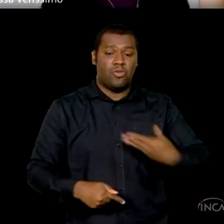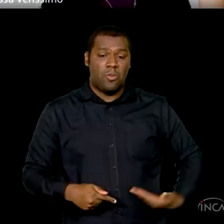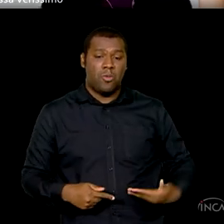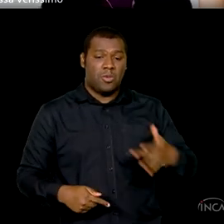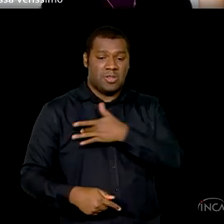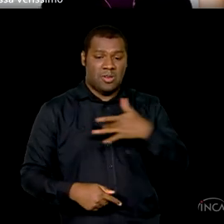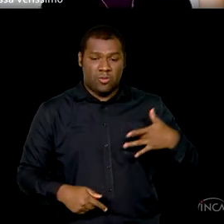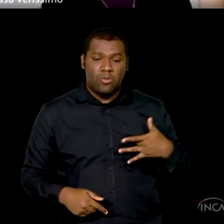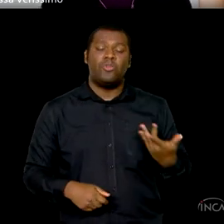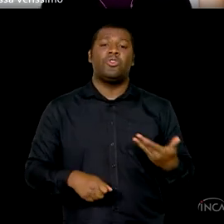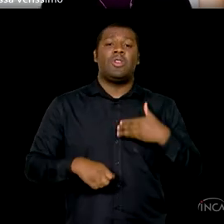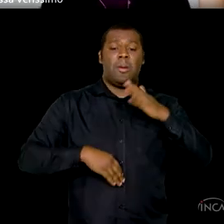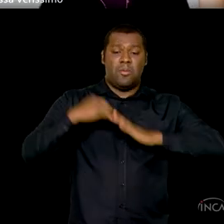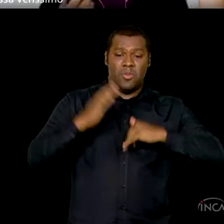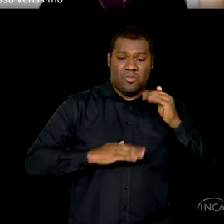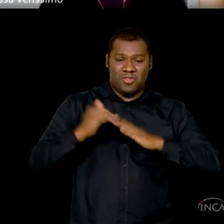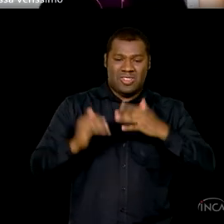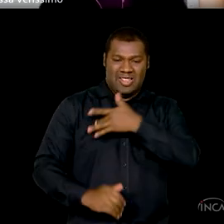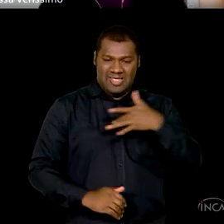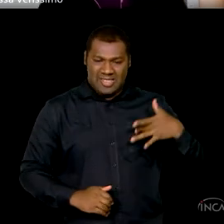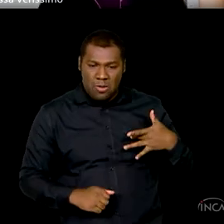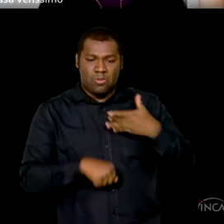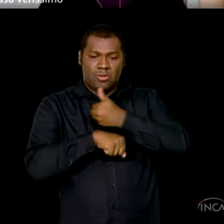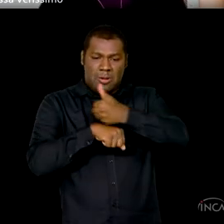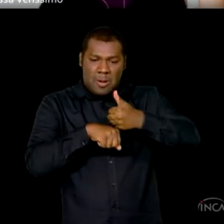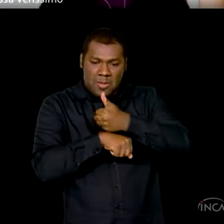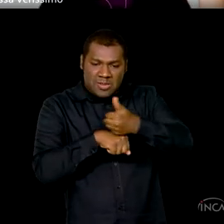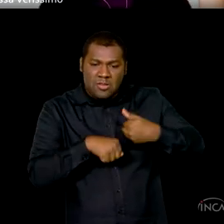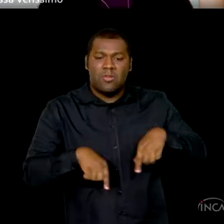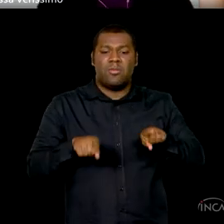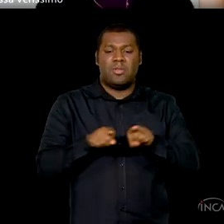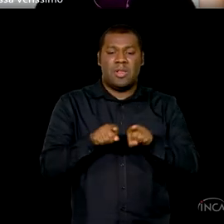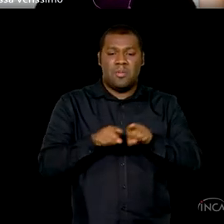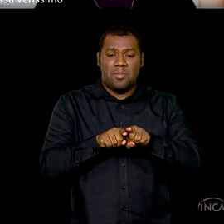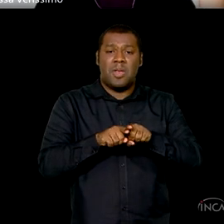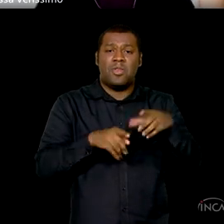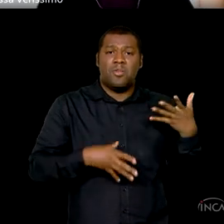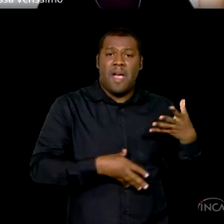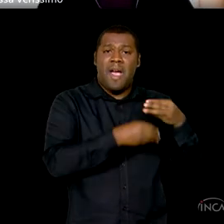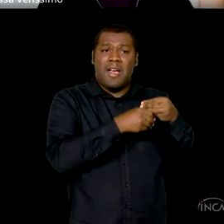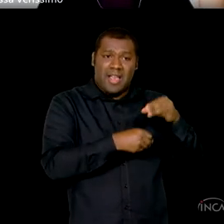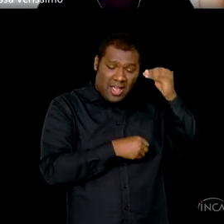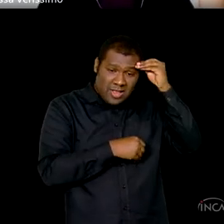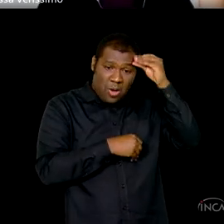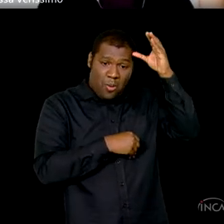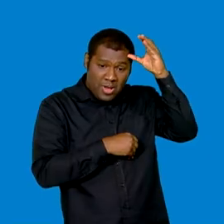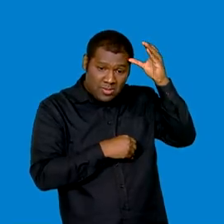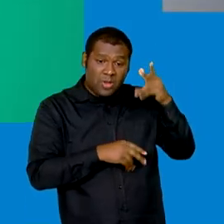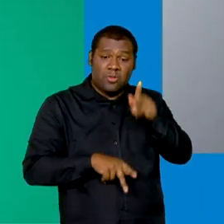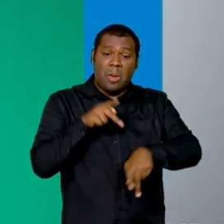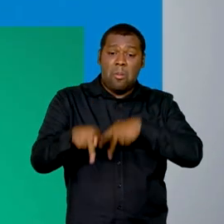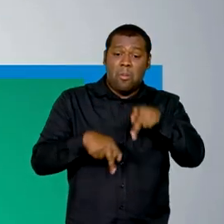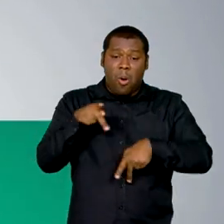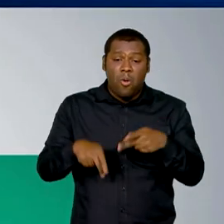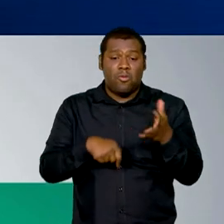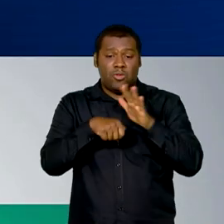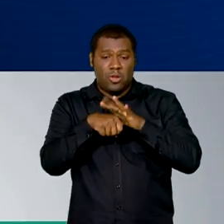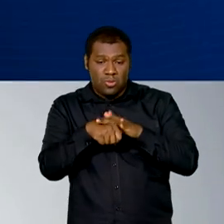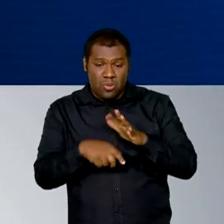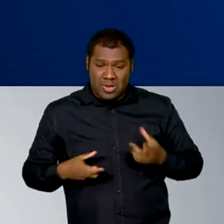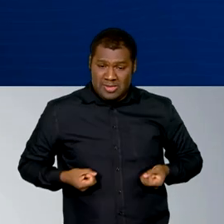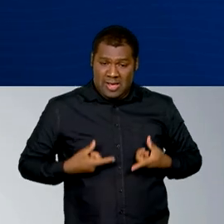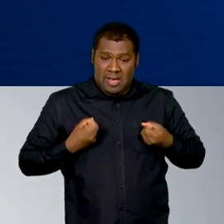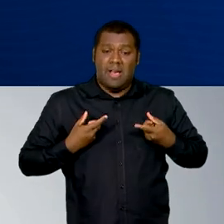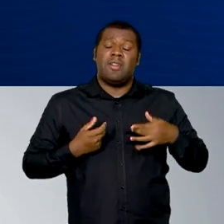capacitar profissionais de saúde e melhorar o conhecimento sobre a prevenção do câncer para a população em geral. De acordo com o